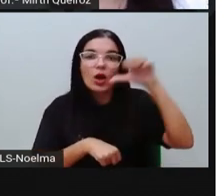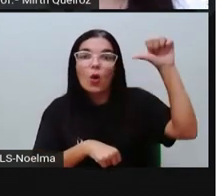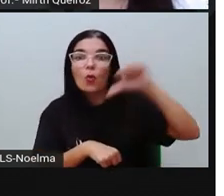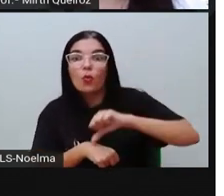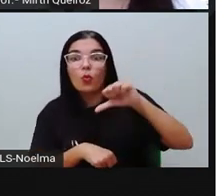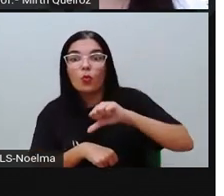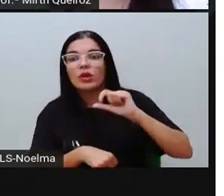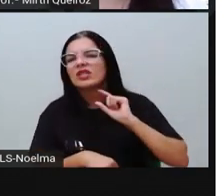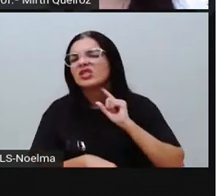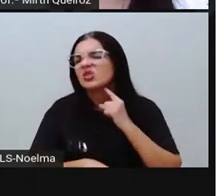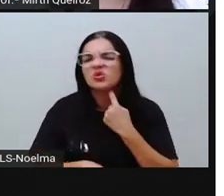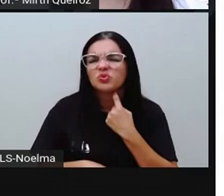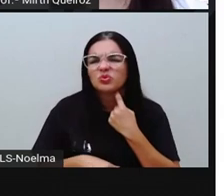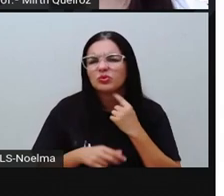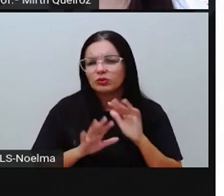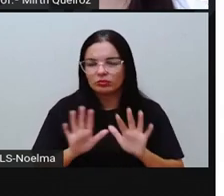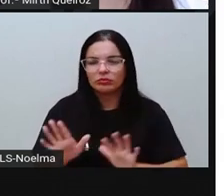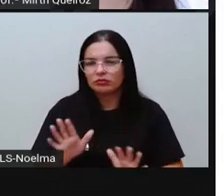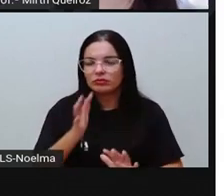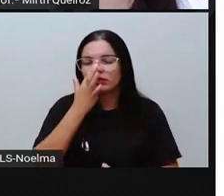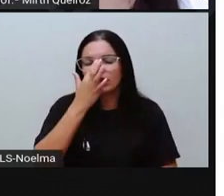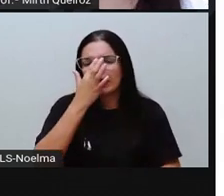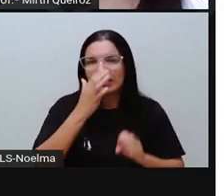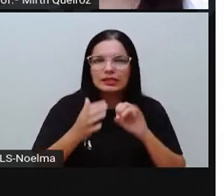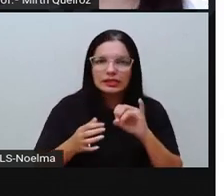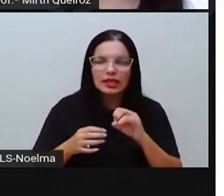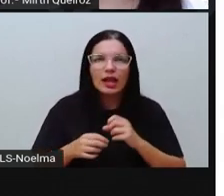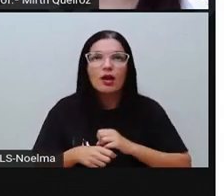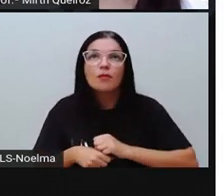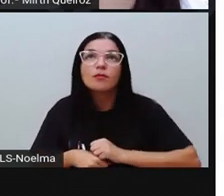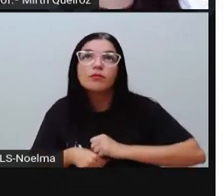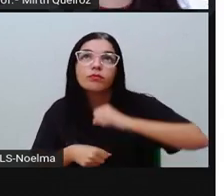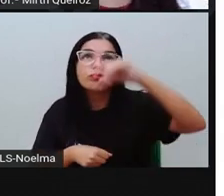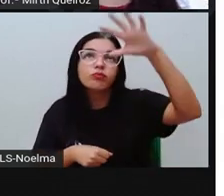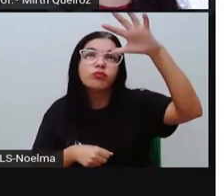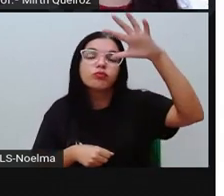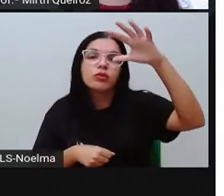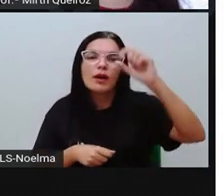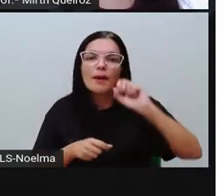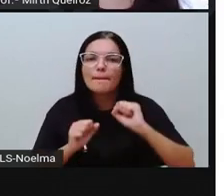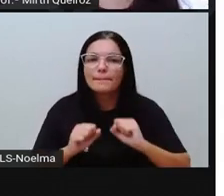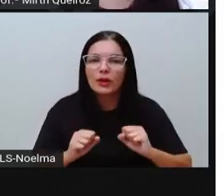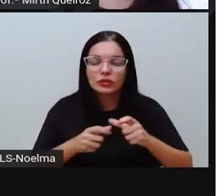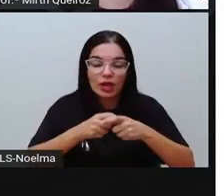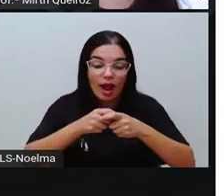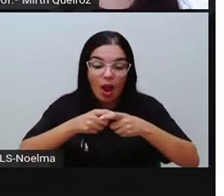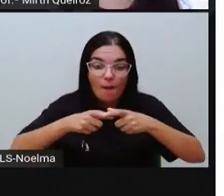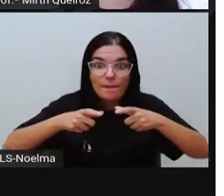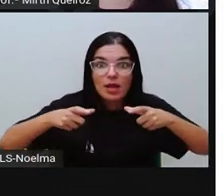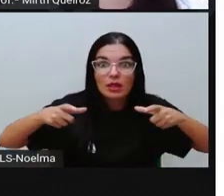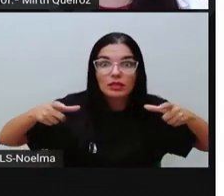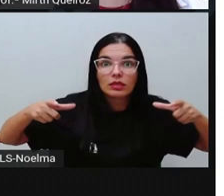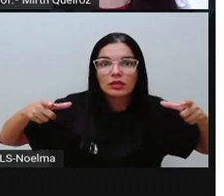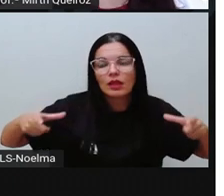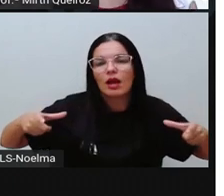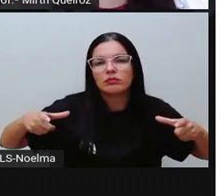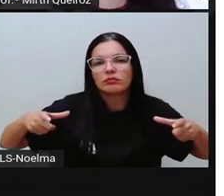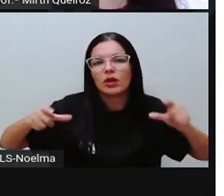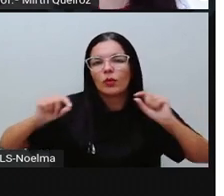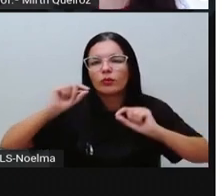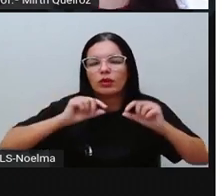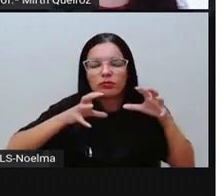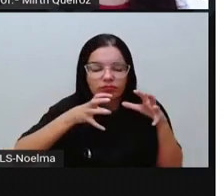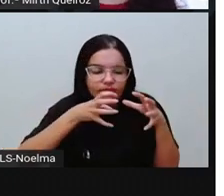sujo, vamos dizer assim, né? Que quando lançado na atmosfera, ele aumenta o efeito estufa, né? Esse